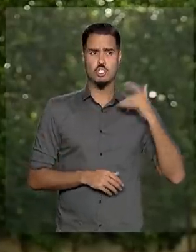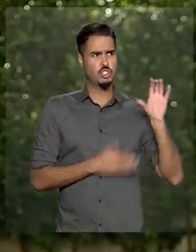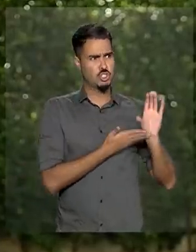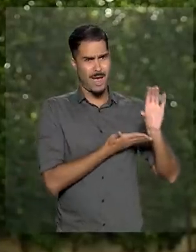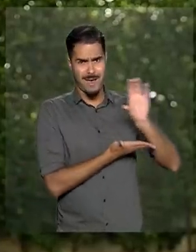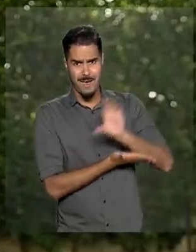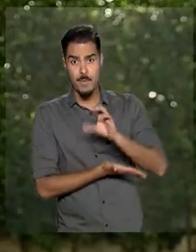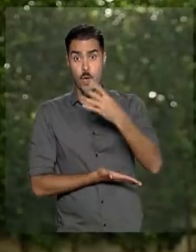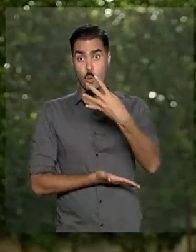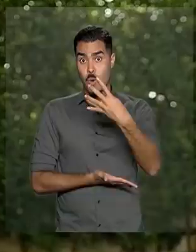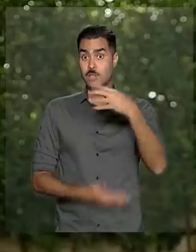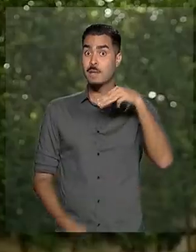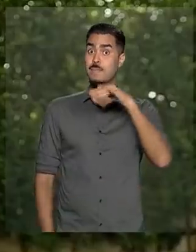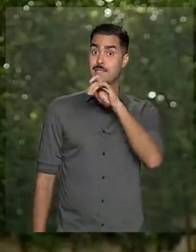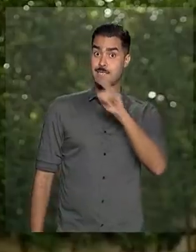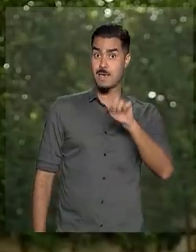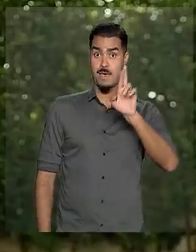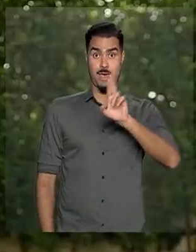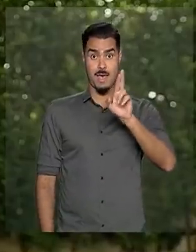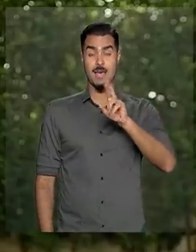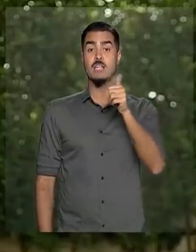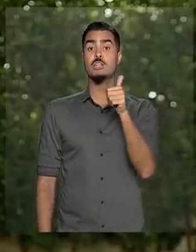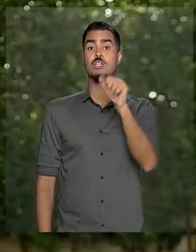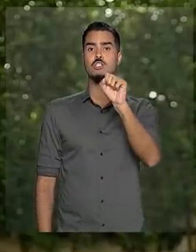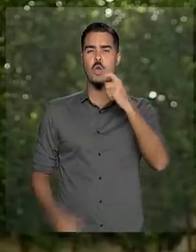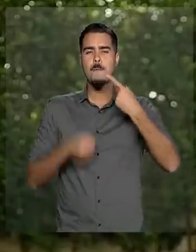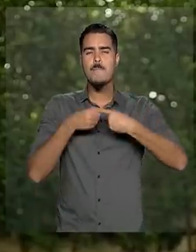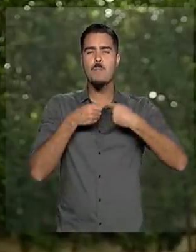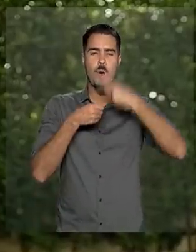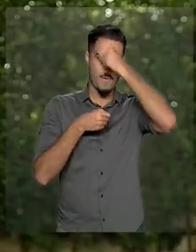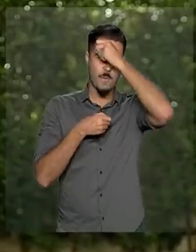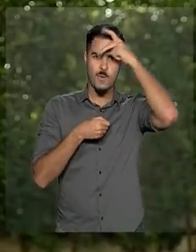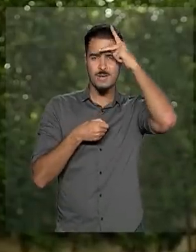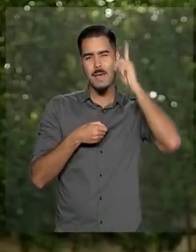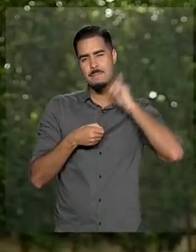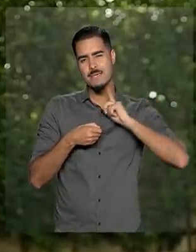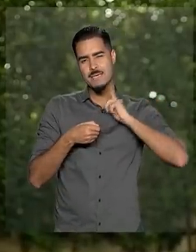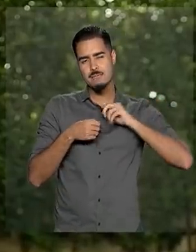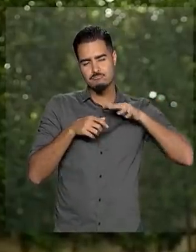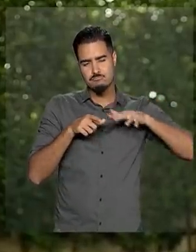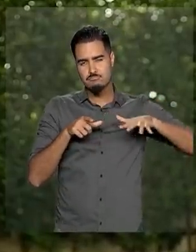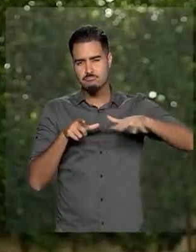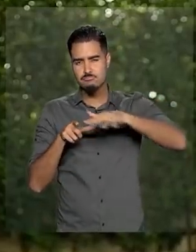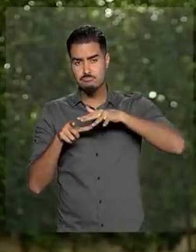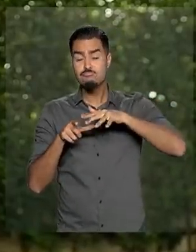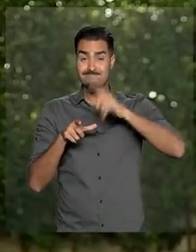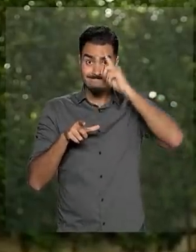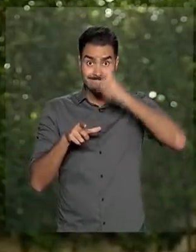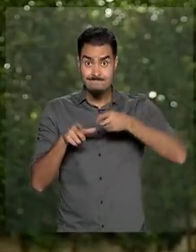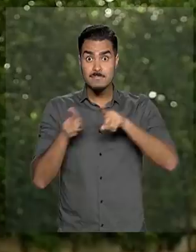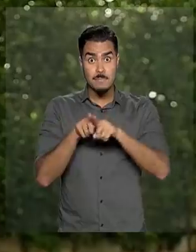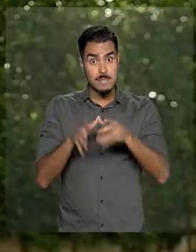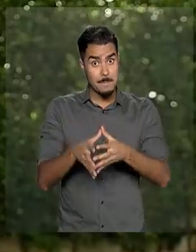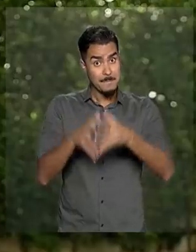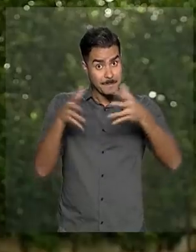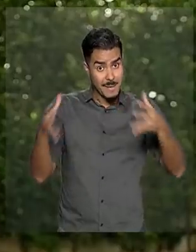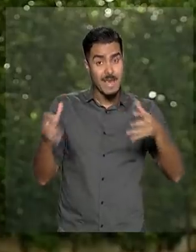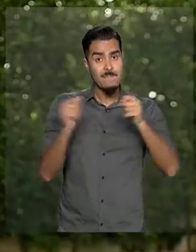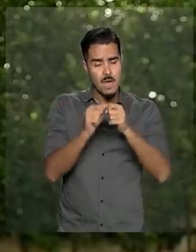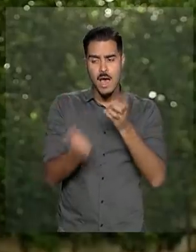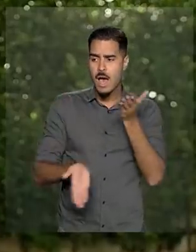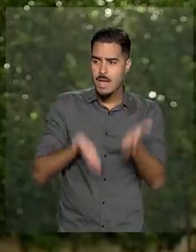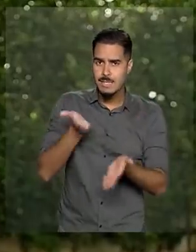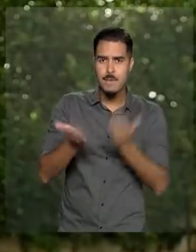de reais para 18 municípios da região e determinou, inclusive, uma intensificação no